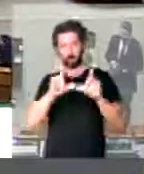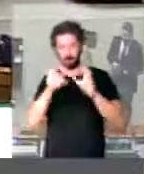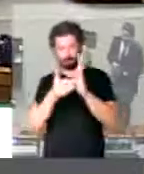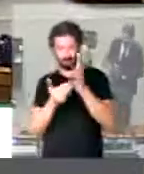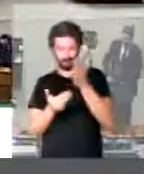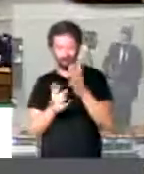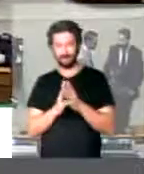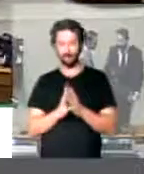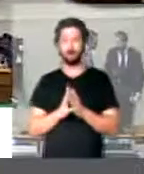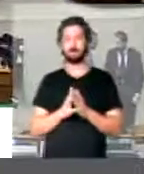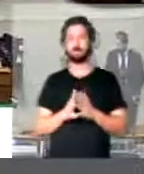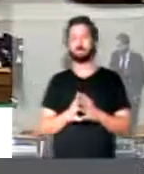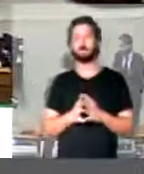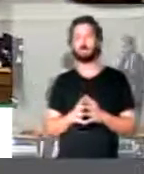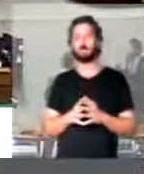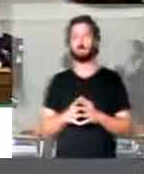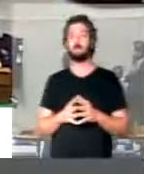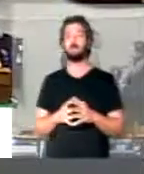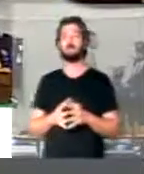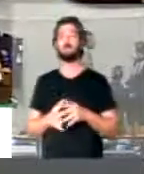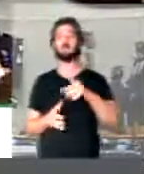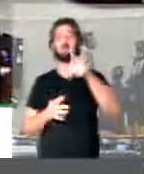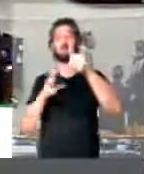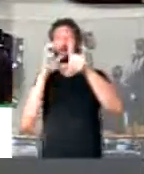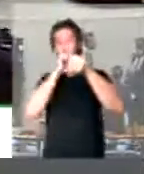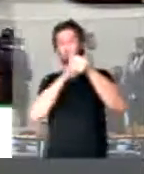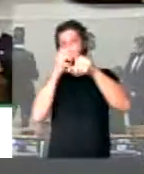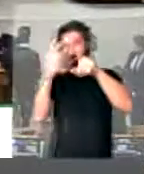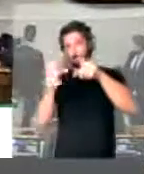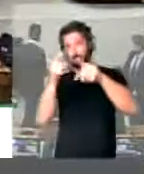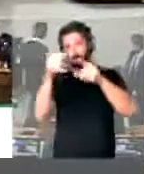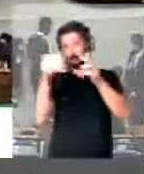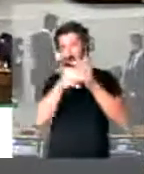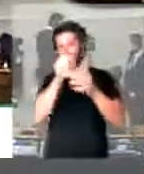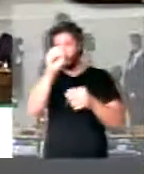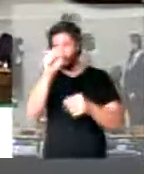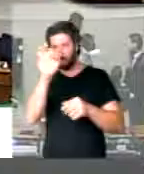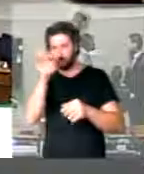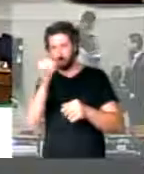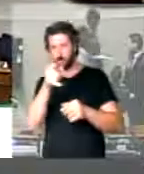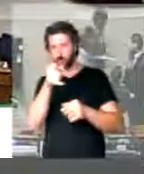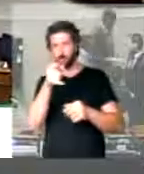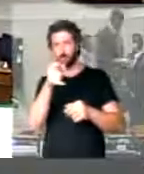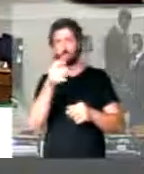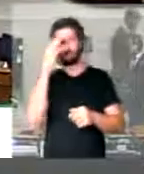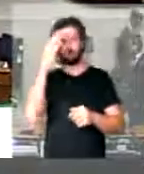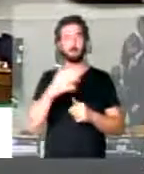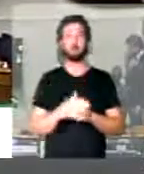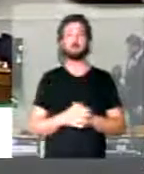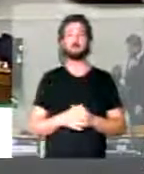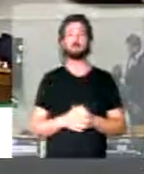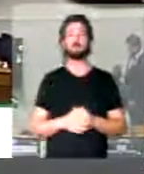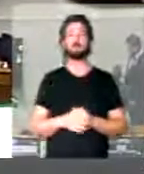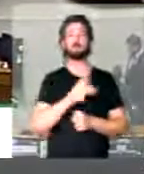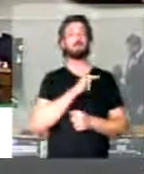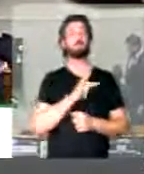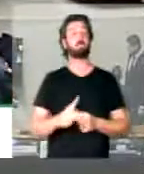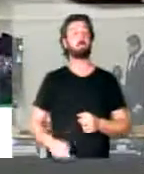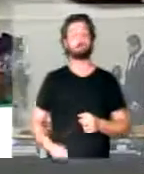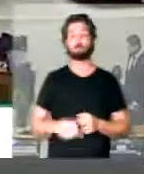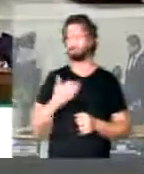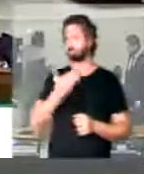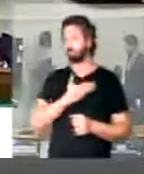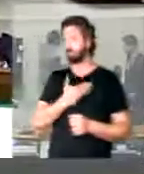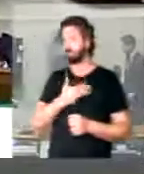A ponderação, deputado Arnaldo Fred, está de estender o horário até as 20 horas? Obrigado. Senhor presidente, colegas